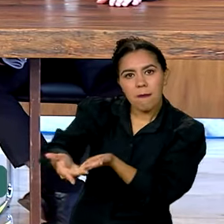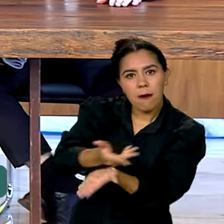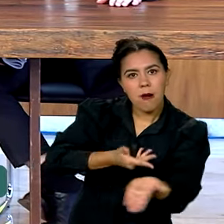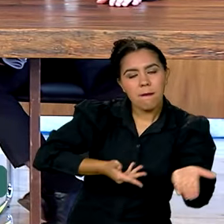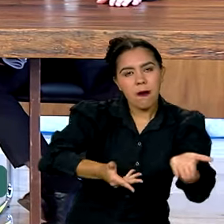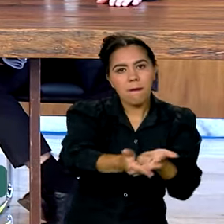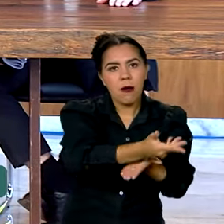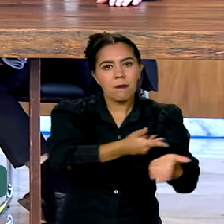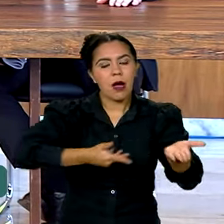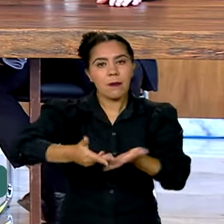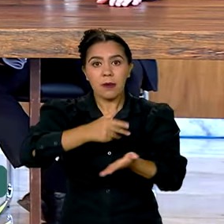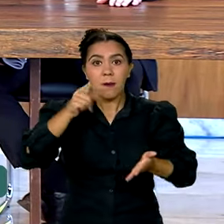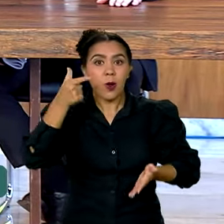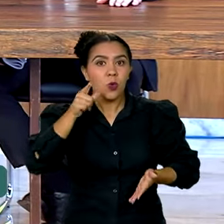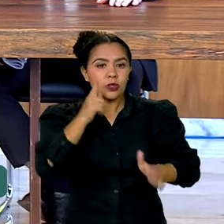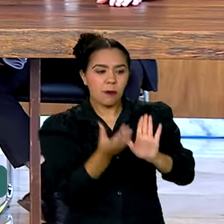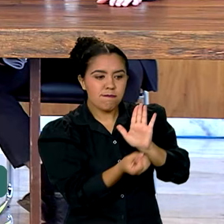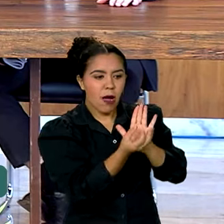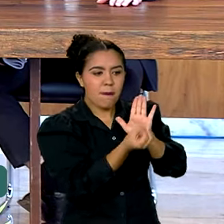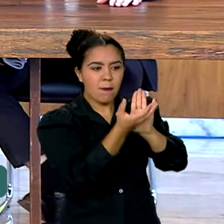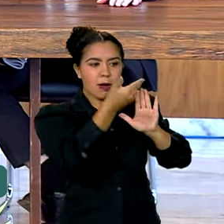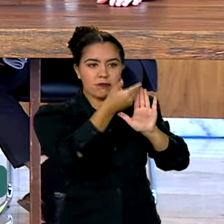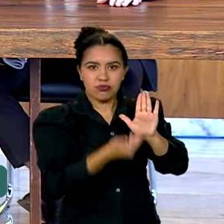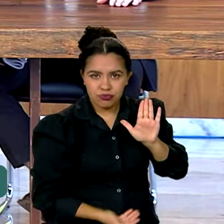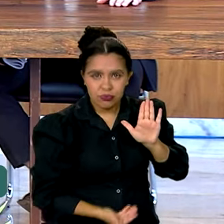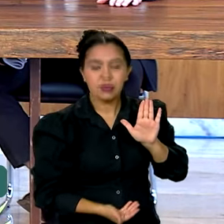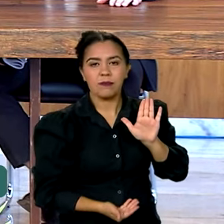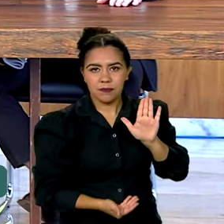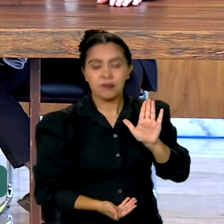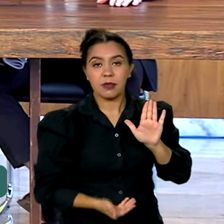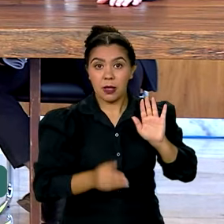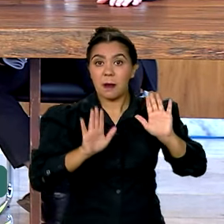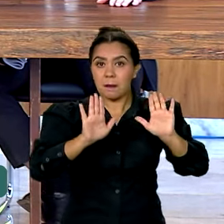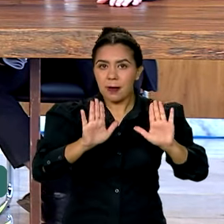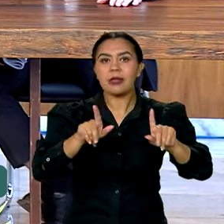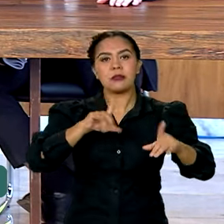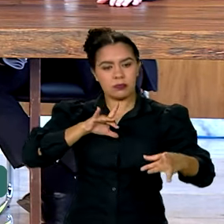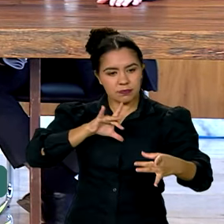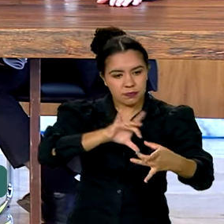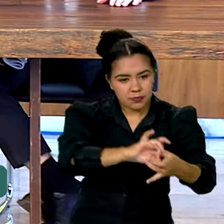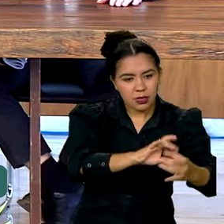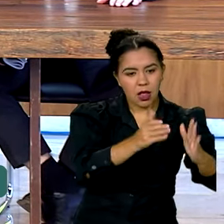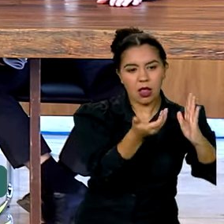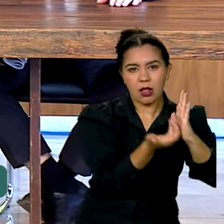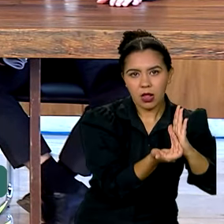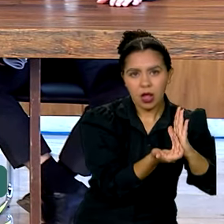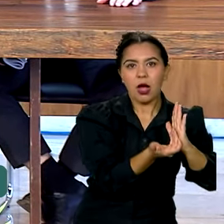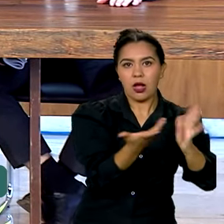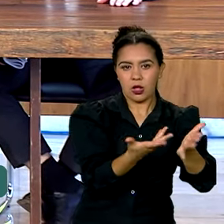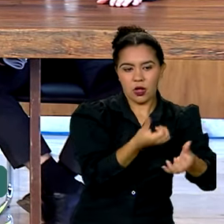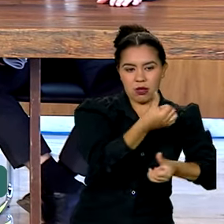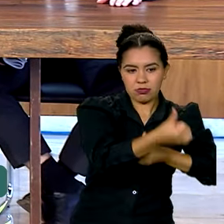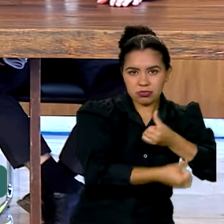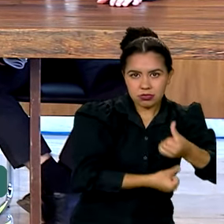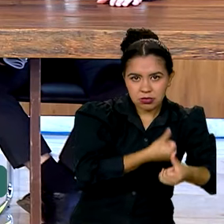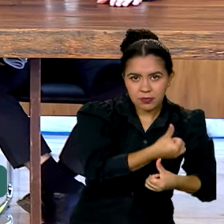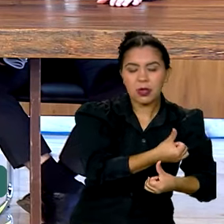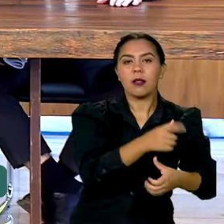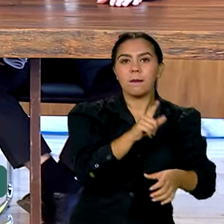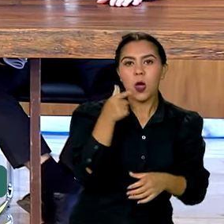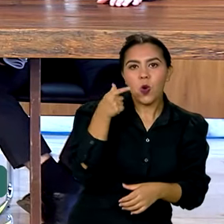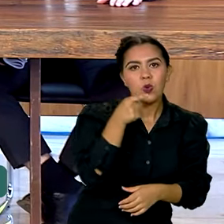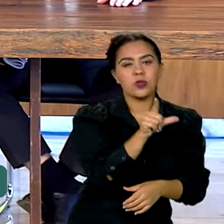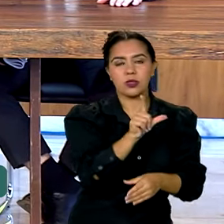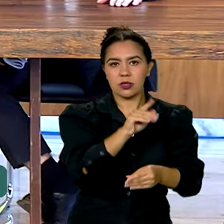forma mais produtiva possível, sobretudo com a Câmara no primeiro semestre, para conseguirmos